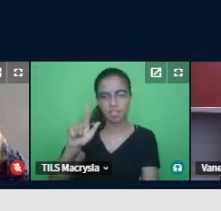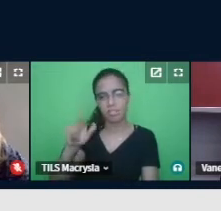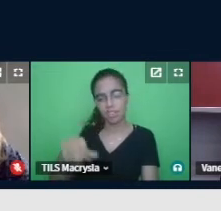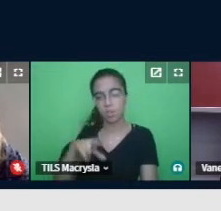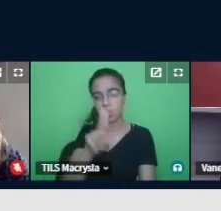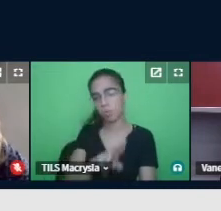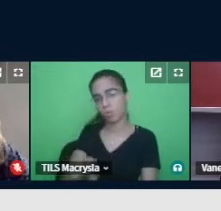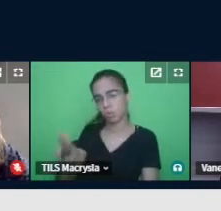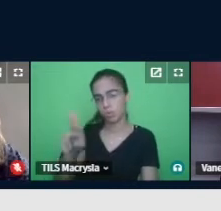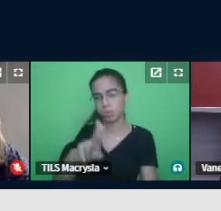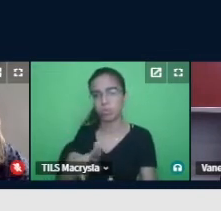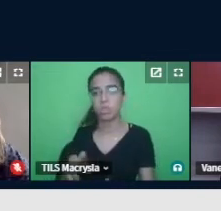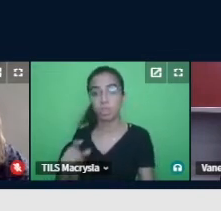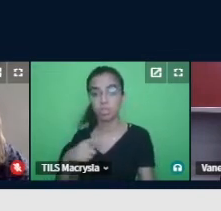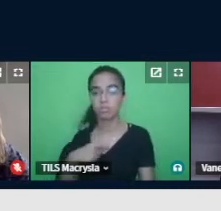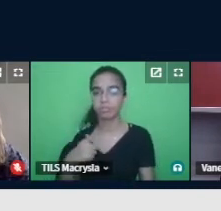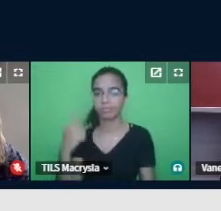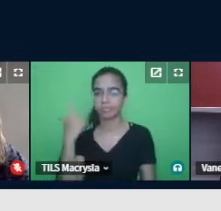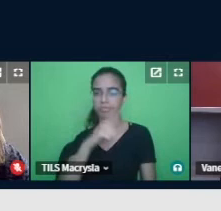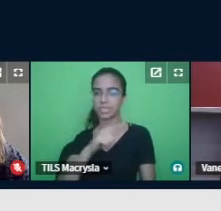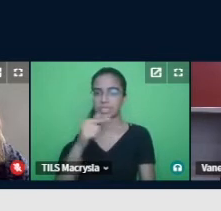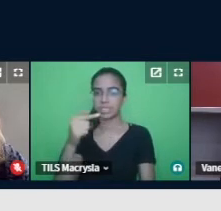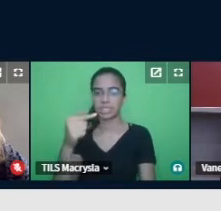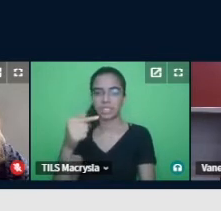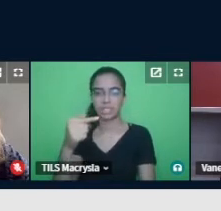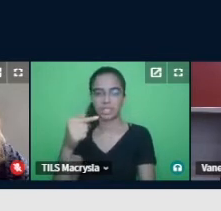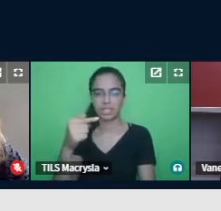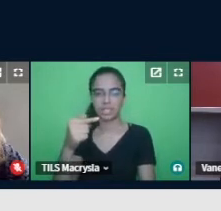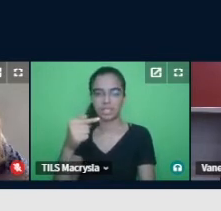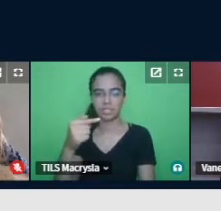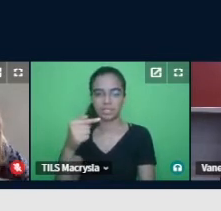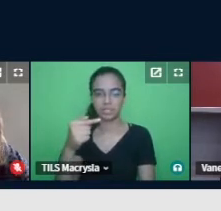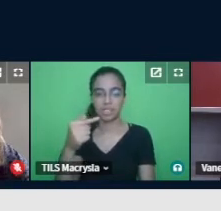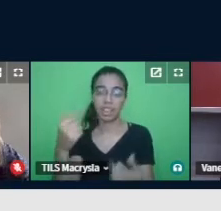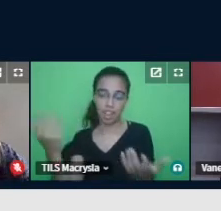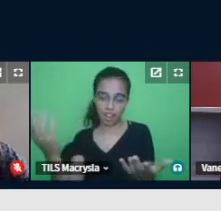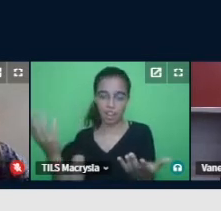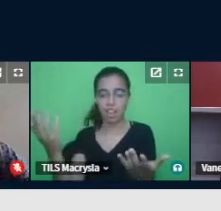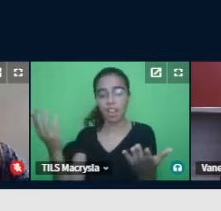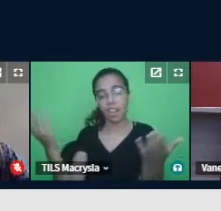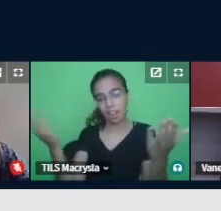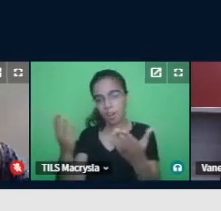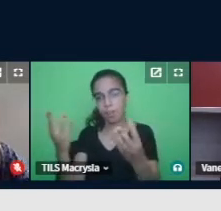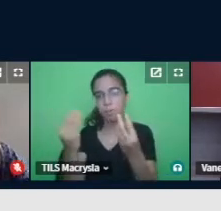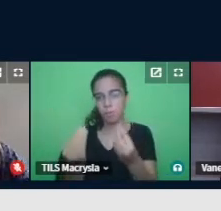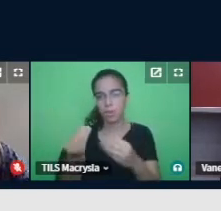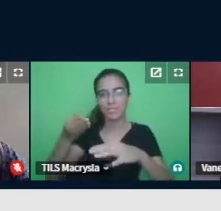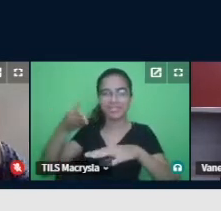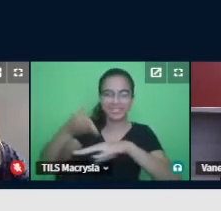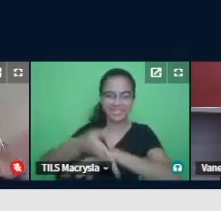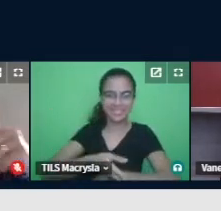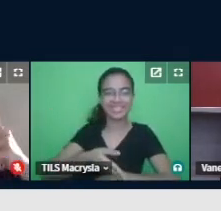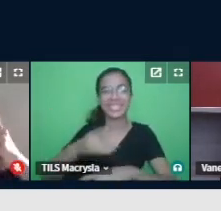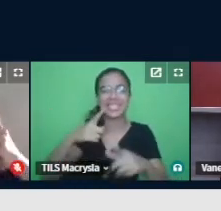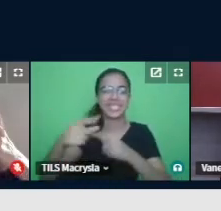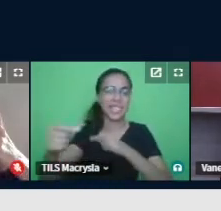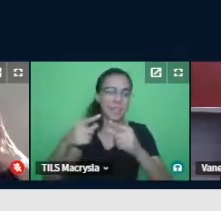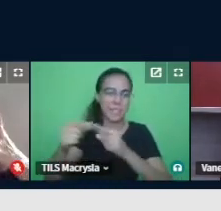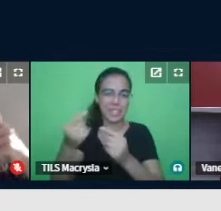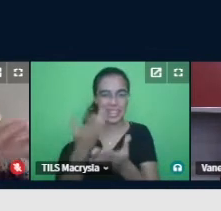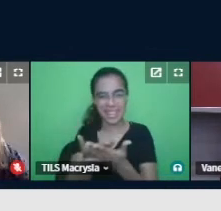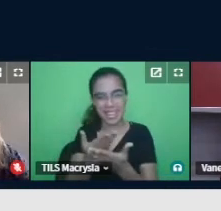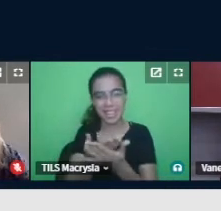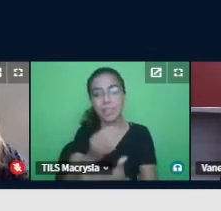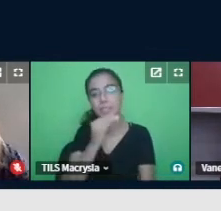sete, tipo, agora, eu vou poder entrar na aula de japonês agora, por exemplo, né, eu tenho que aprender